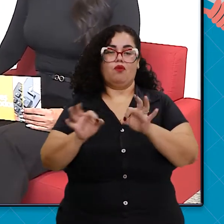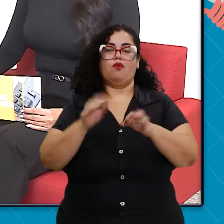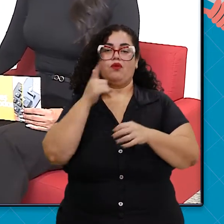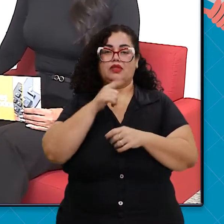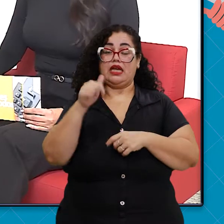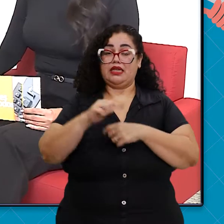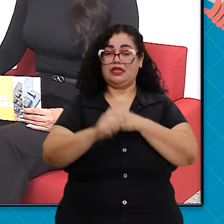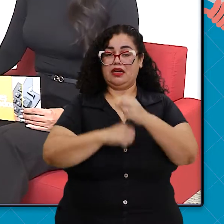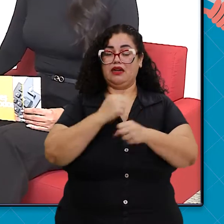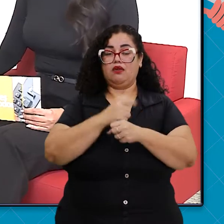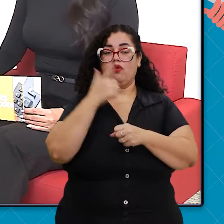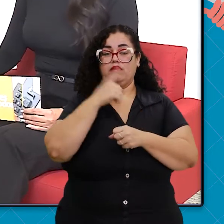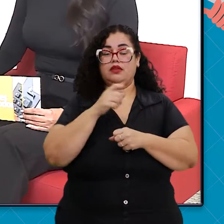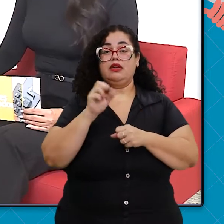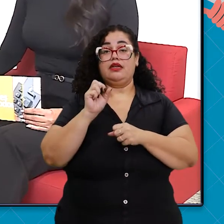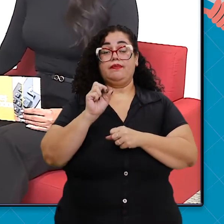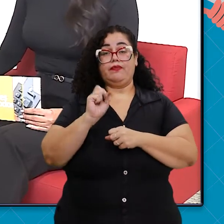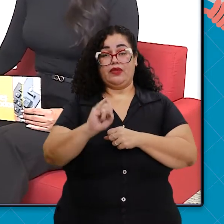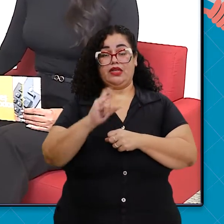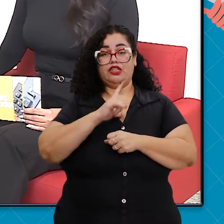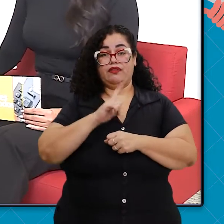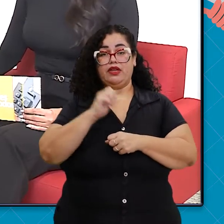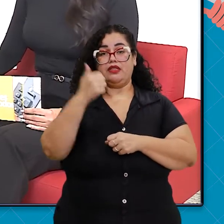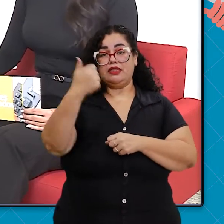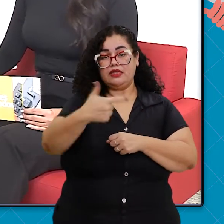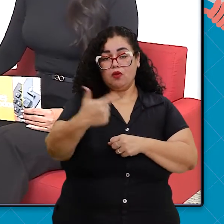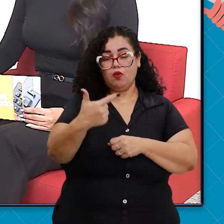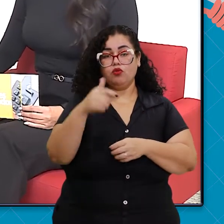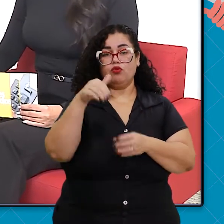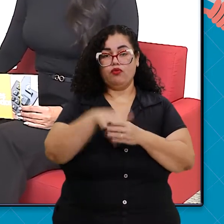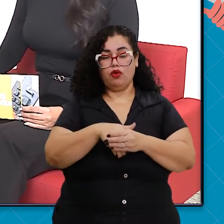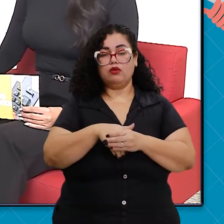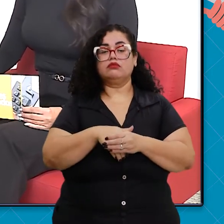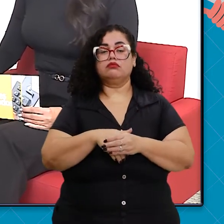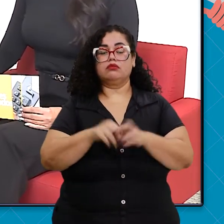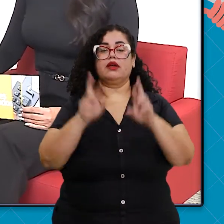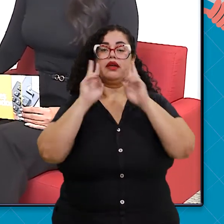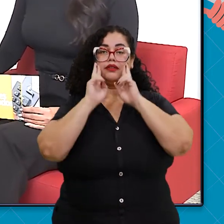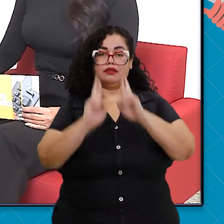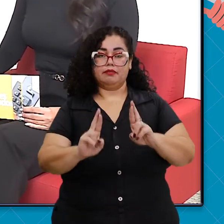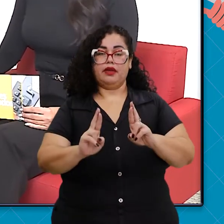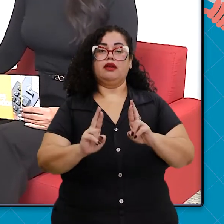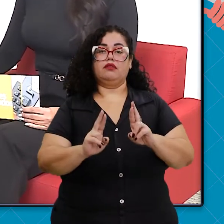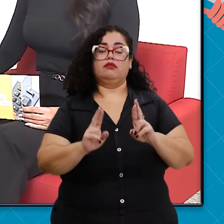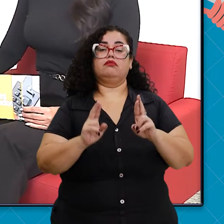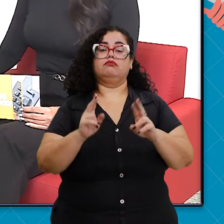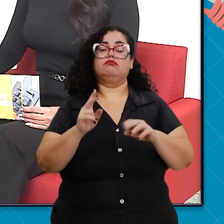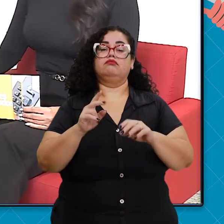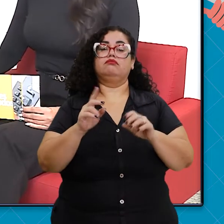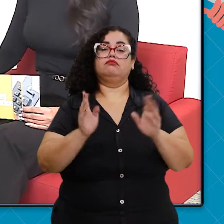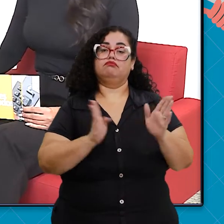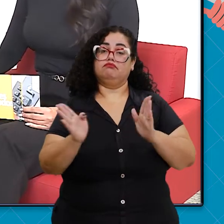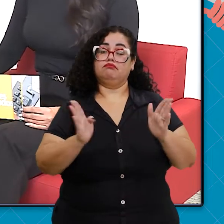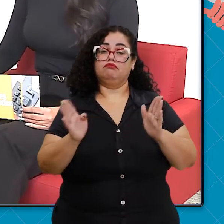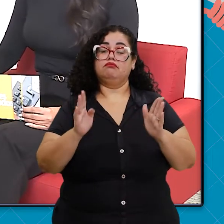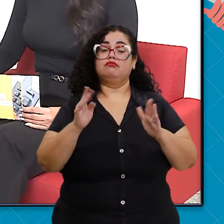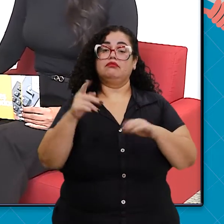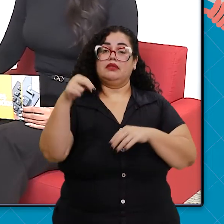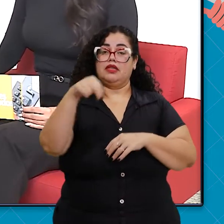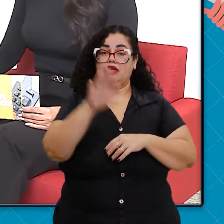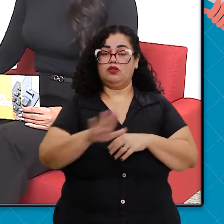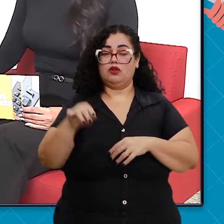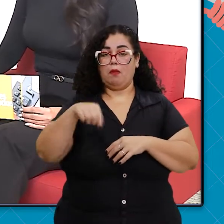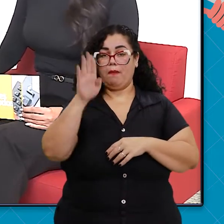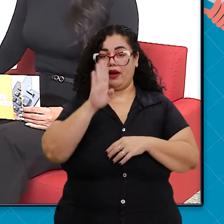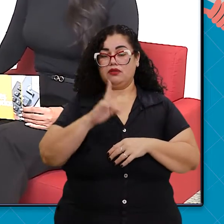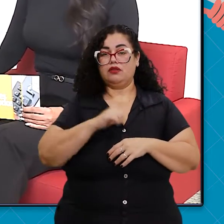se houver segundo turno, porque respeita o prazo nacional, se houver segundo turno no